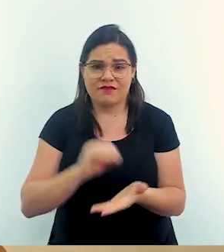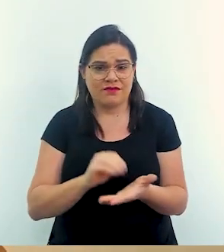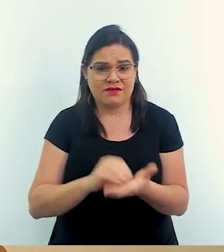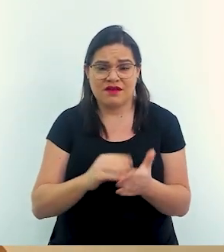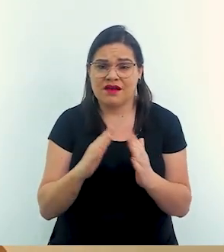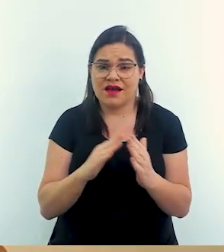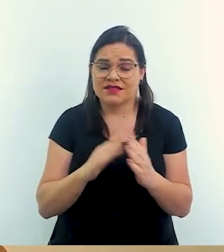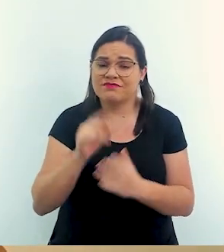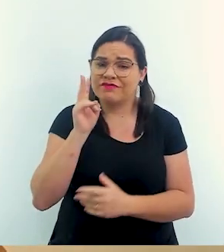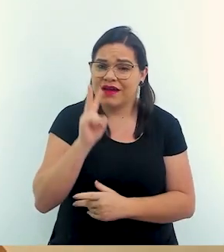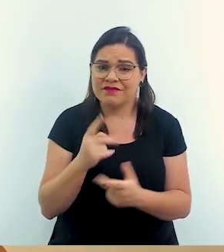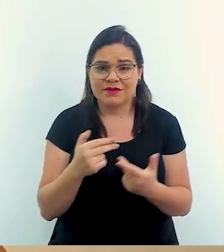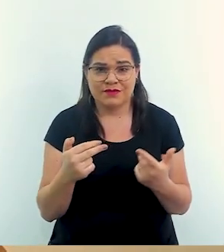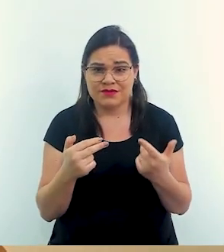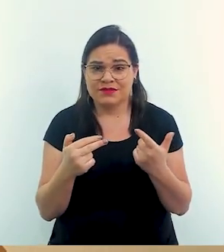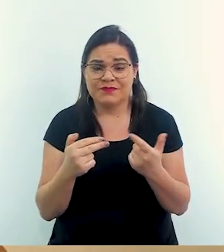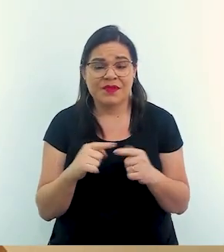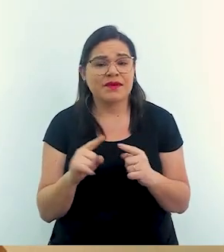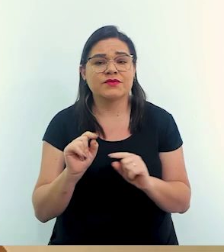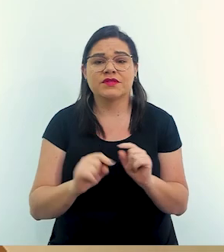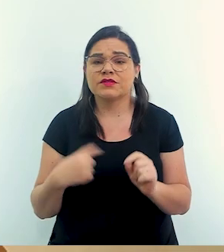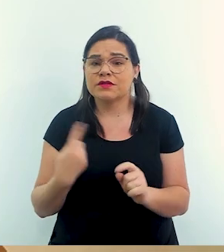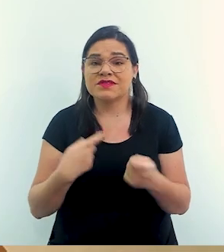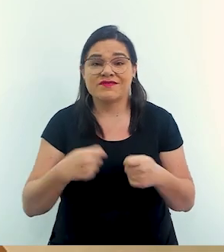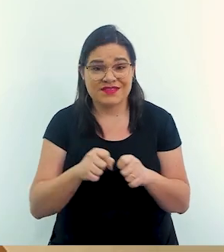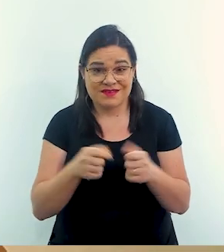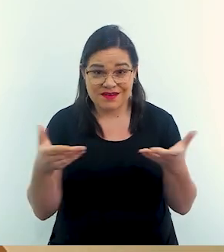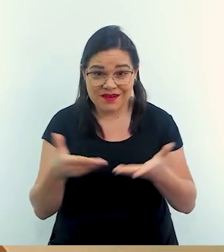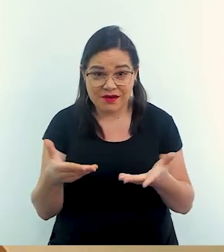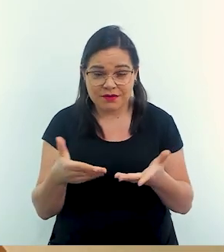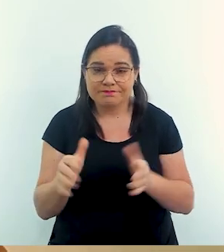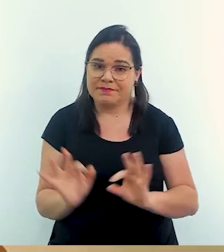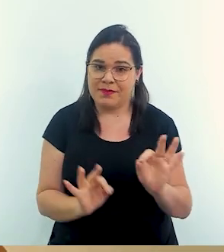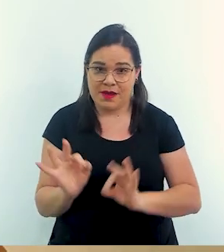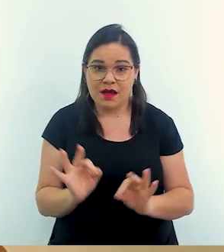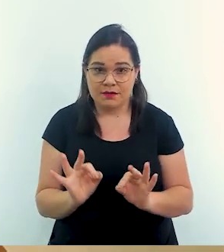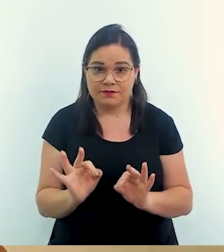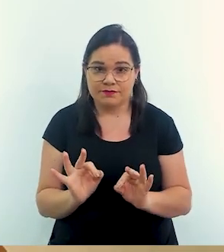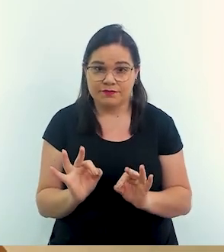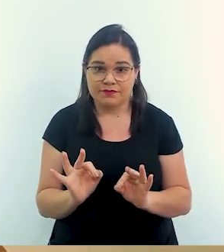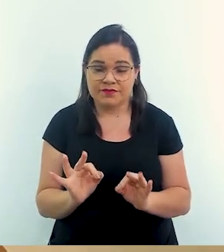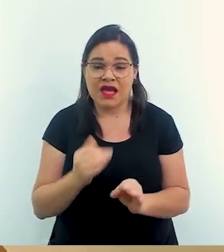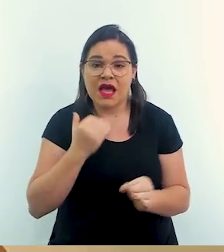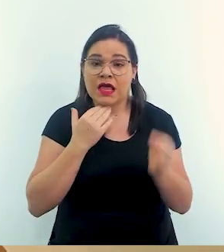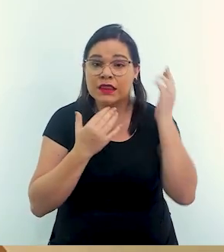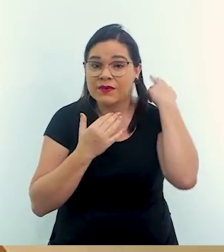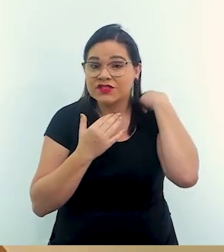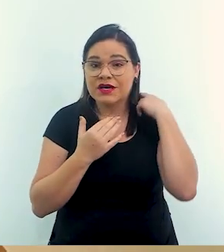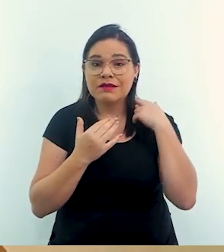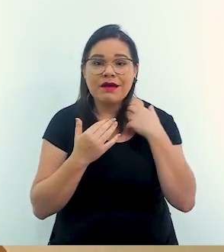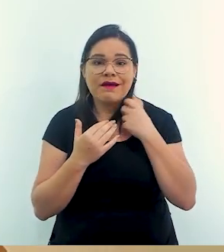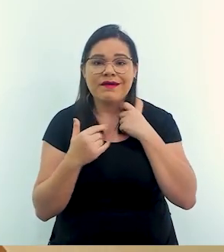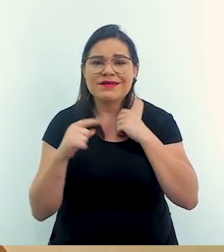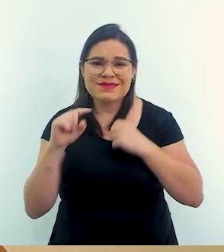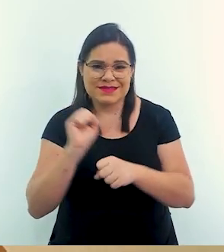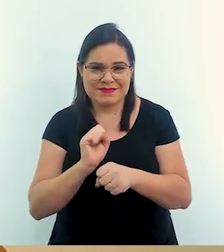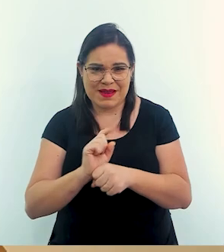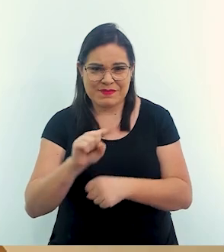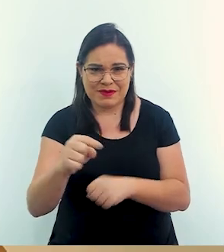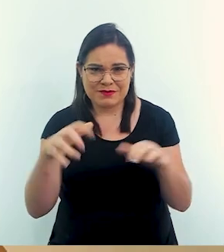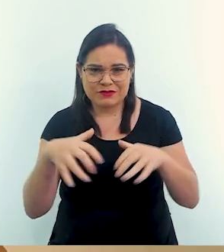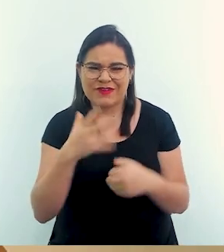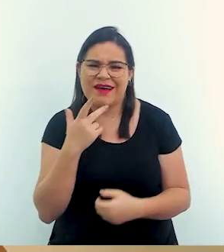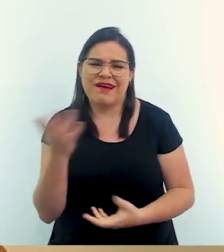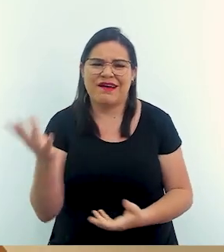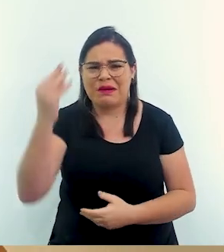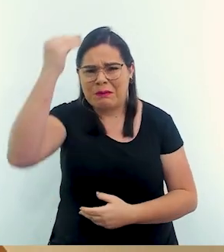Infelizmente a gente vai ver fatalidades. Mas o que a gente precisa de fazer agora? Se preparar. Não adianta a gente esperar a próxima chuva e